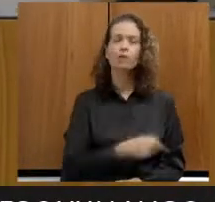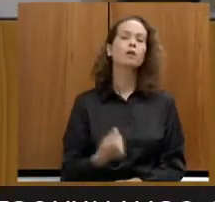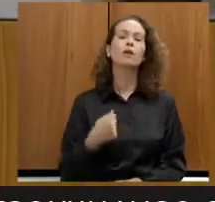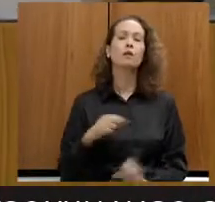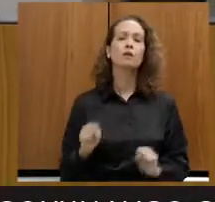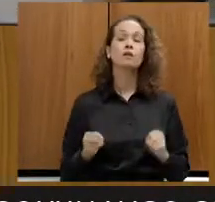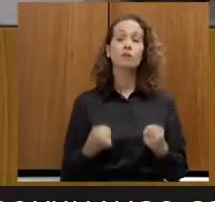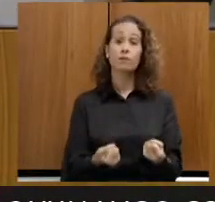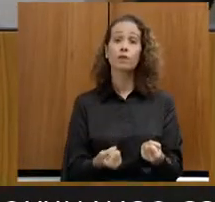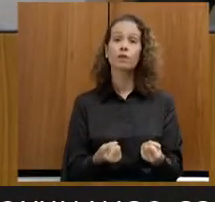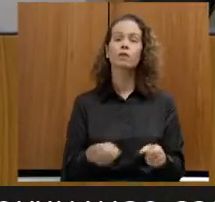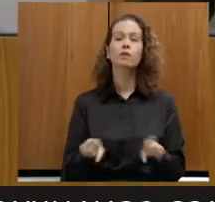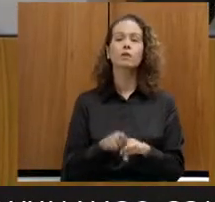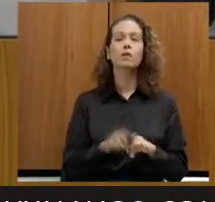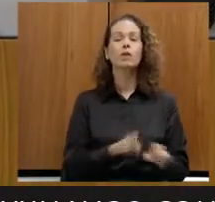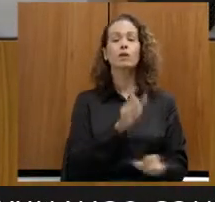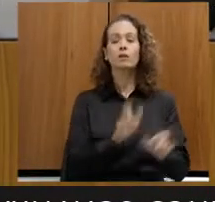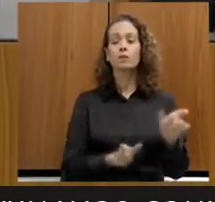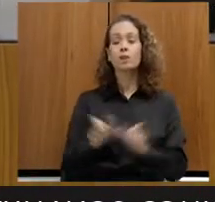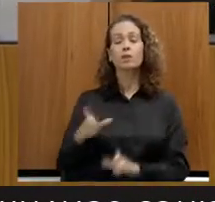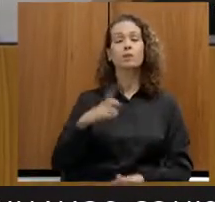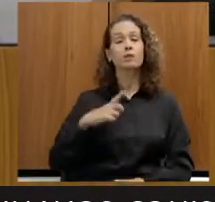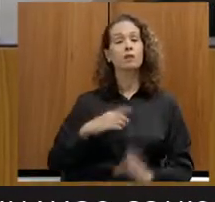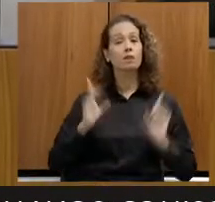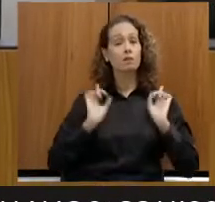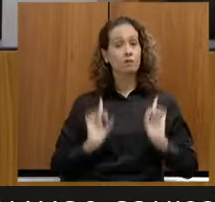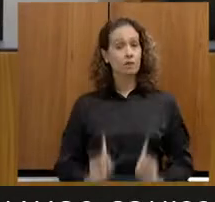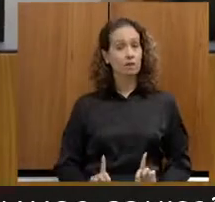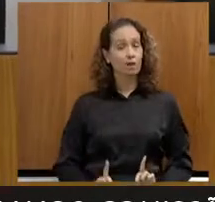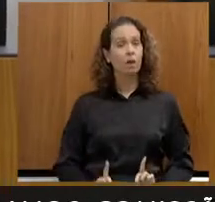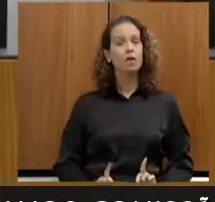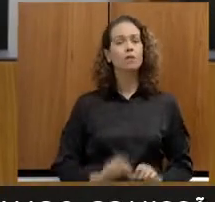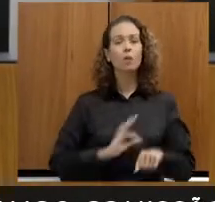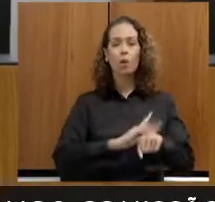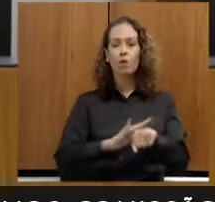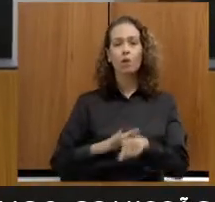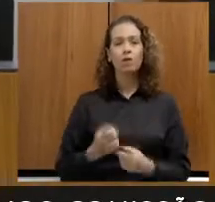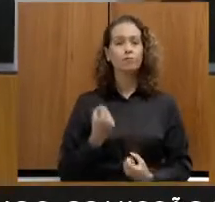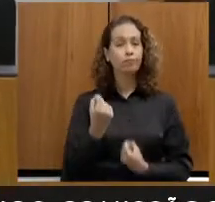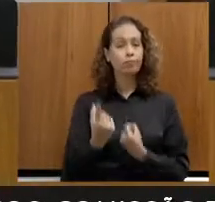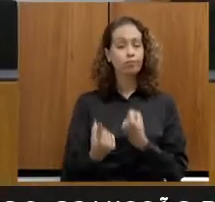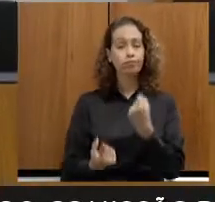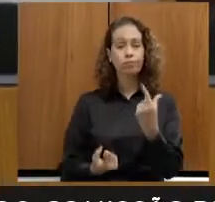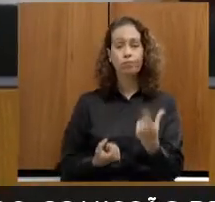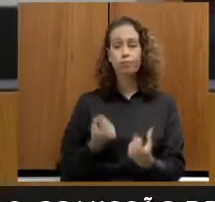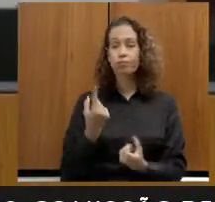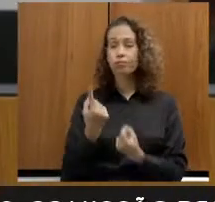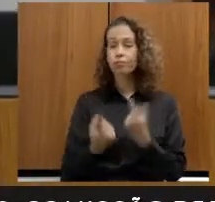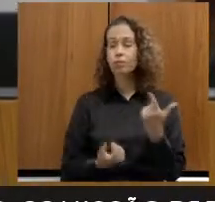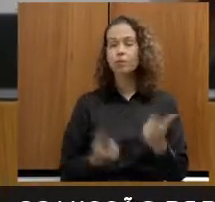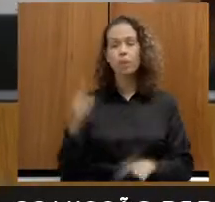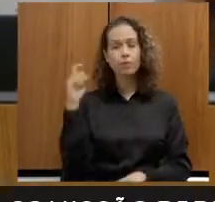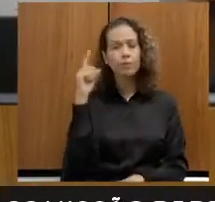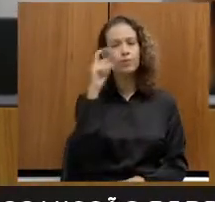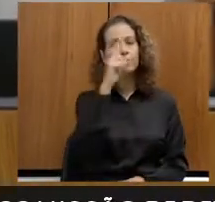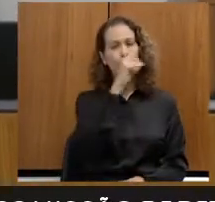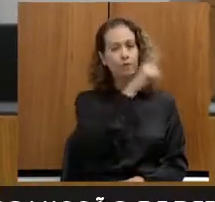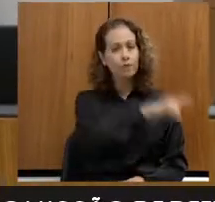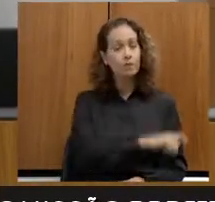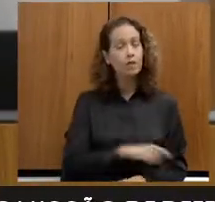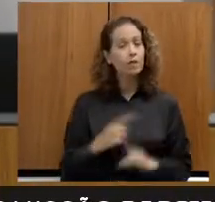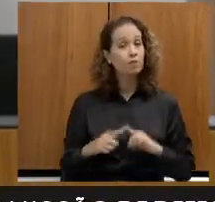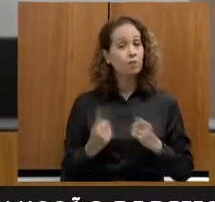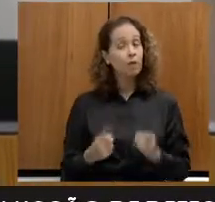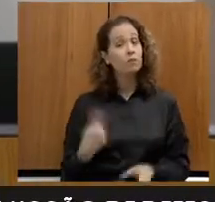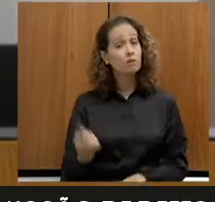defesa aqui muito grande das pessoas com deficiência e doentes raros. Terrível. O cenário é terrível. Mas temos que